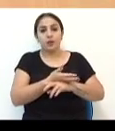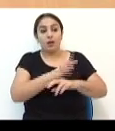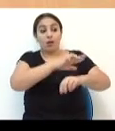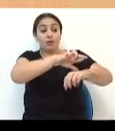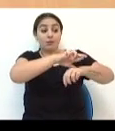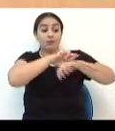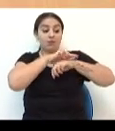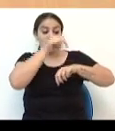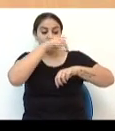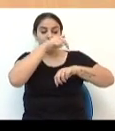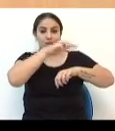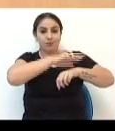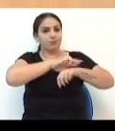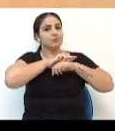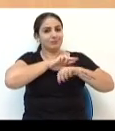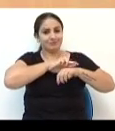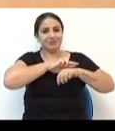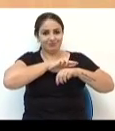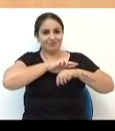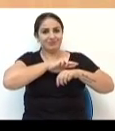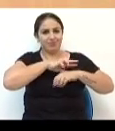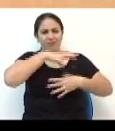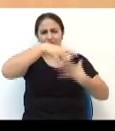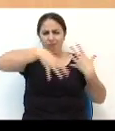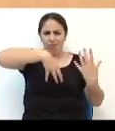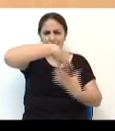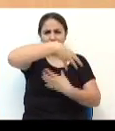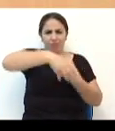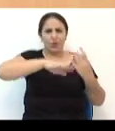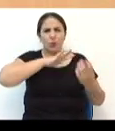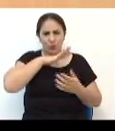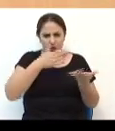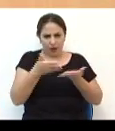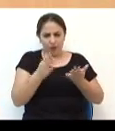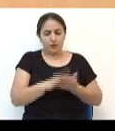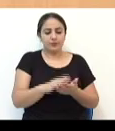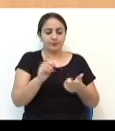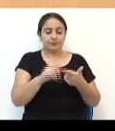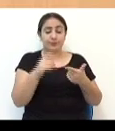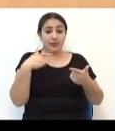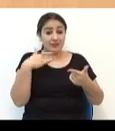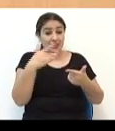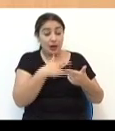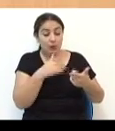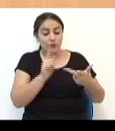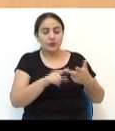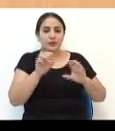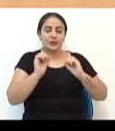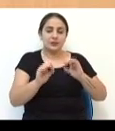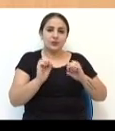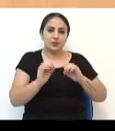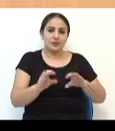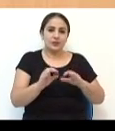segurança. Segurança é um caos, né? Segurança tá um caos. A saúde, a educação,